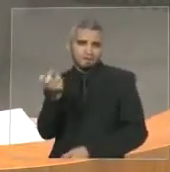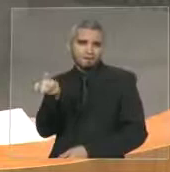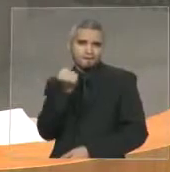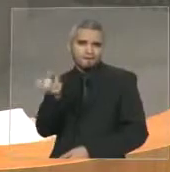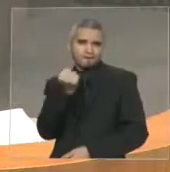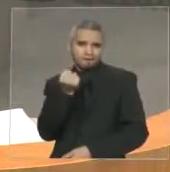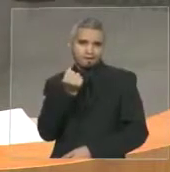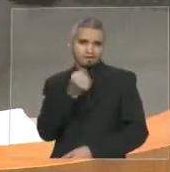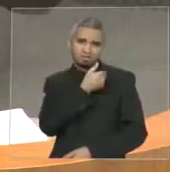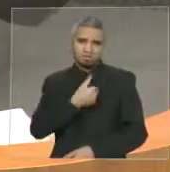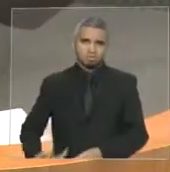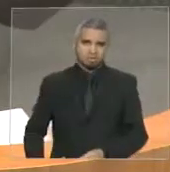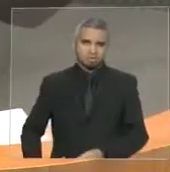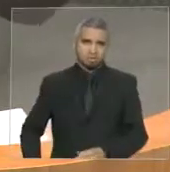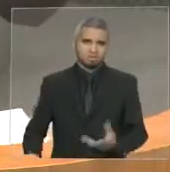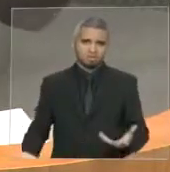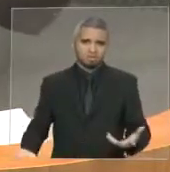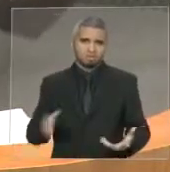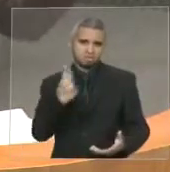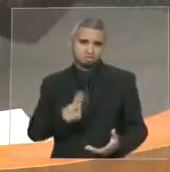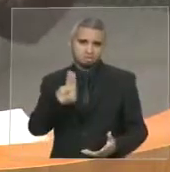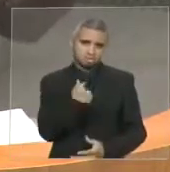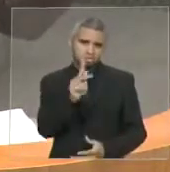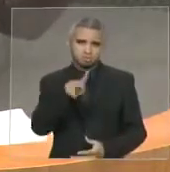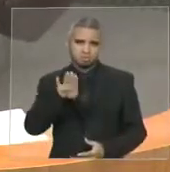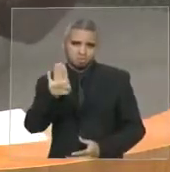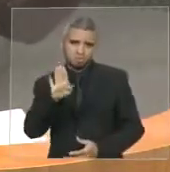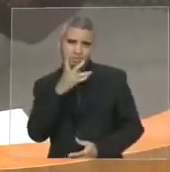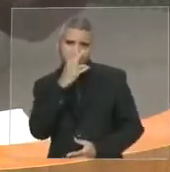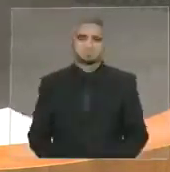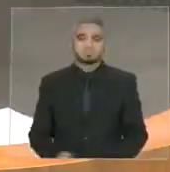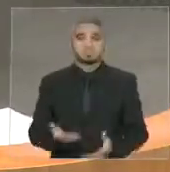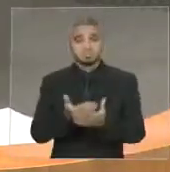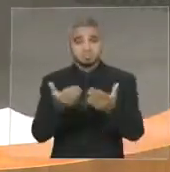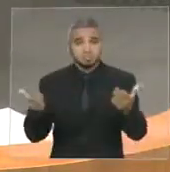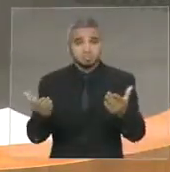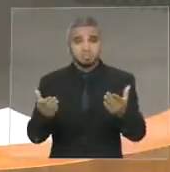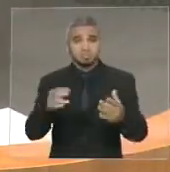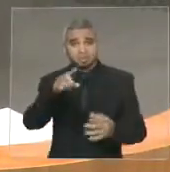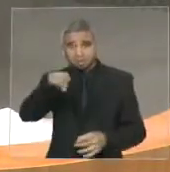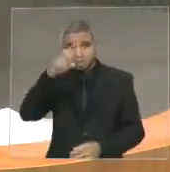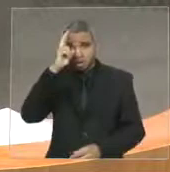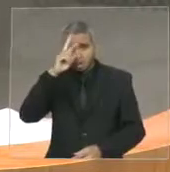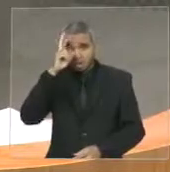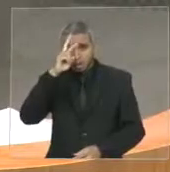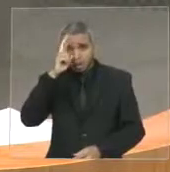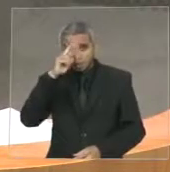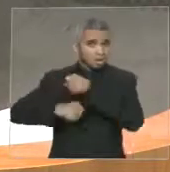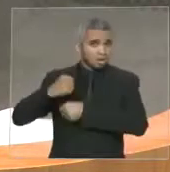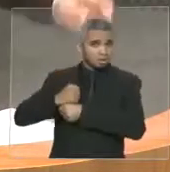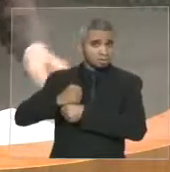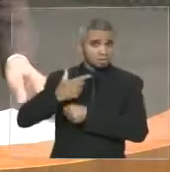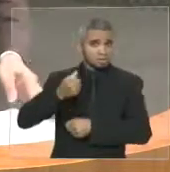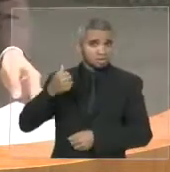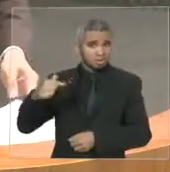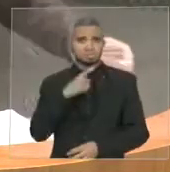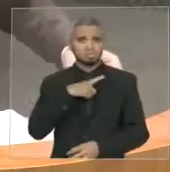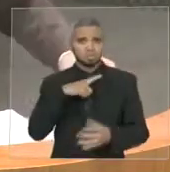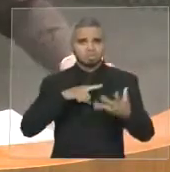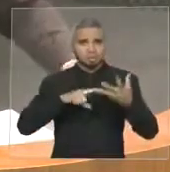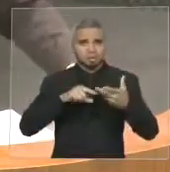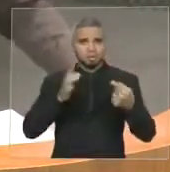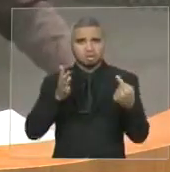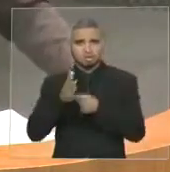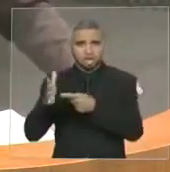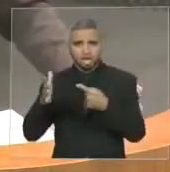utilizando do dinheiro público para se locupletar, para se beneficiar. Lembrem-se que quando eu falei em CPI no ano passado, nós tínhamos uma denúncia.